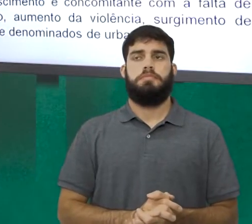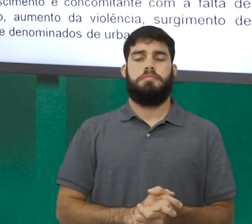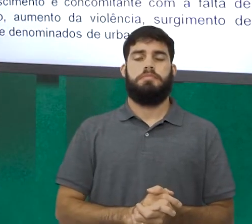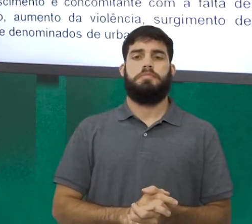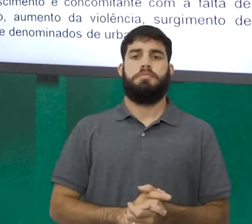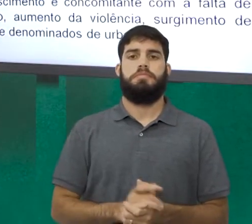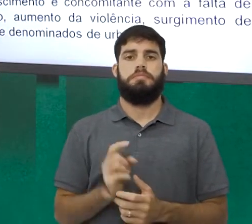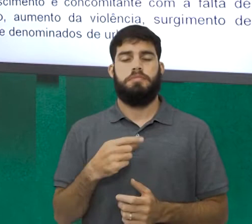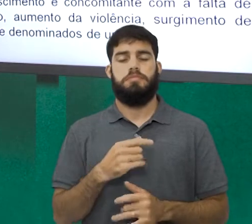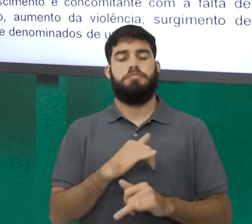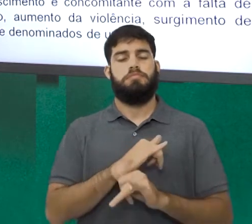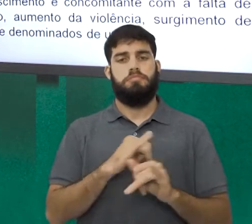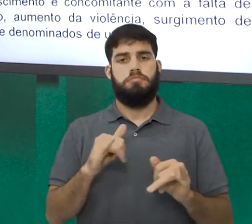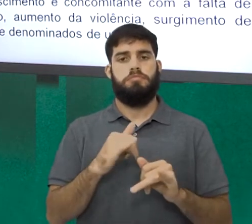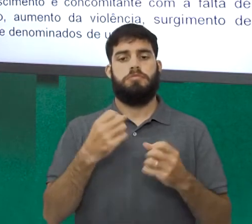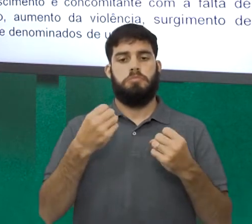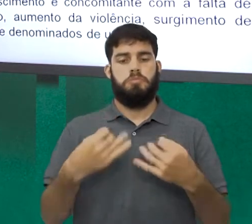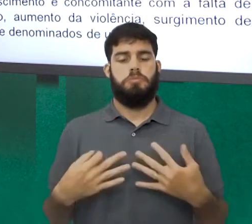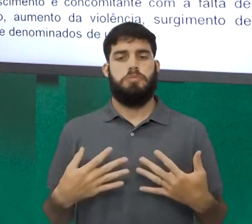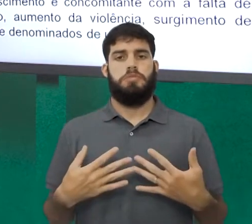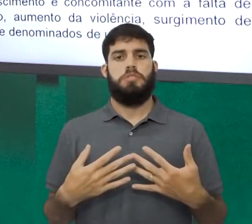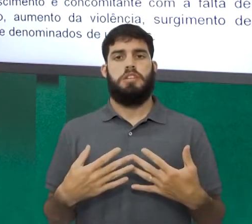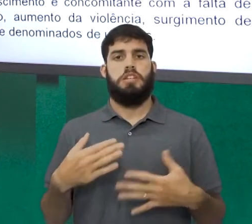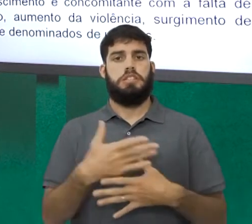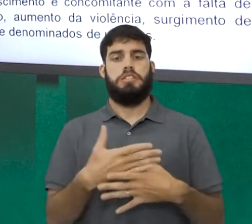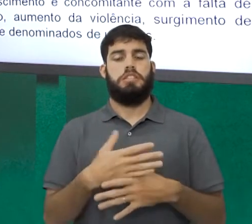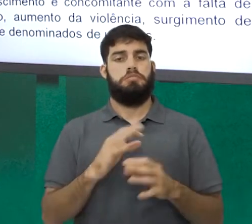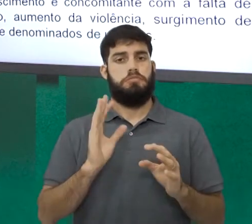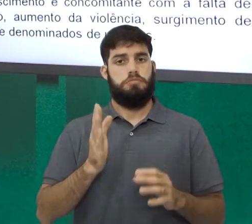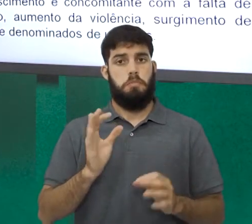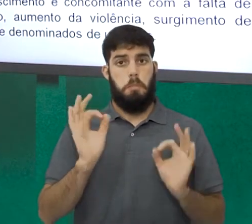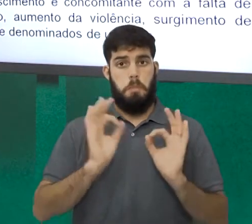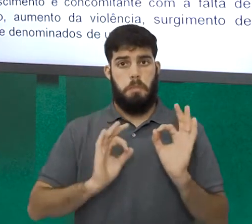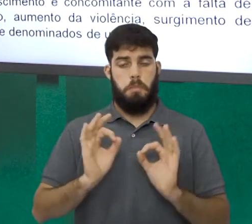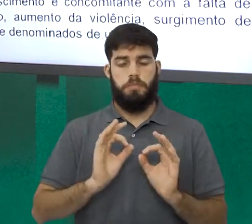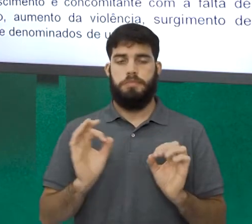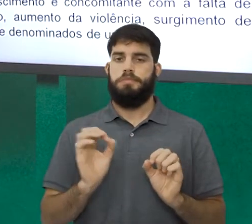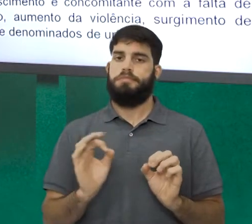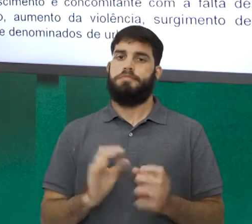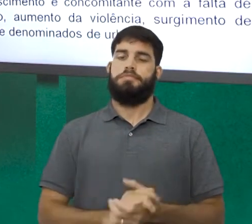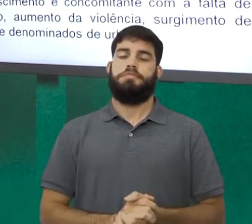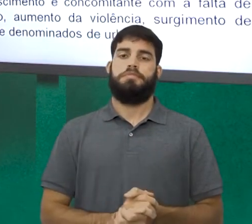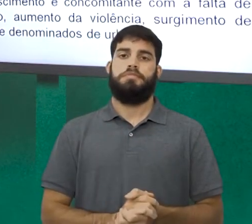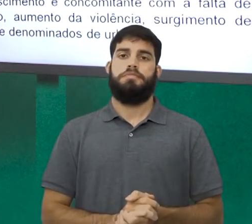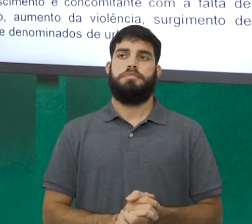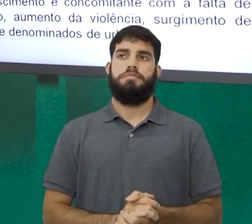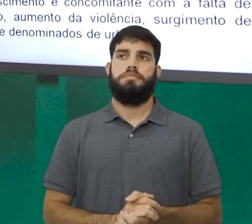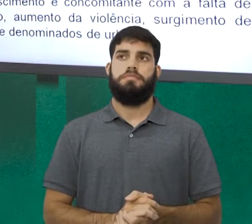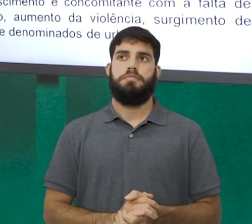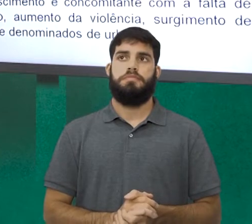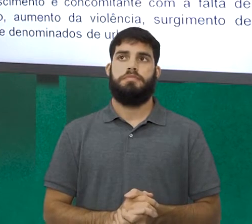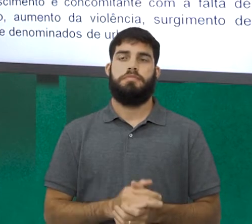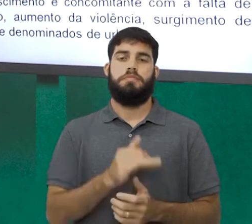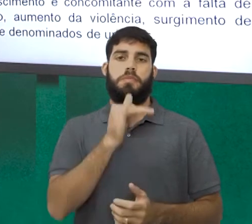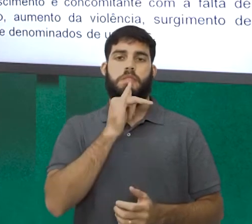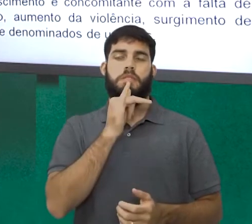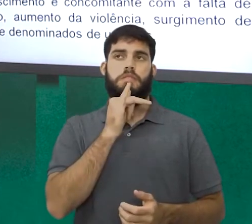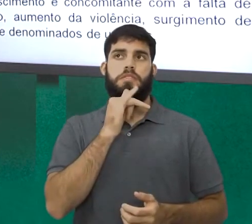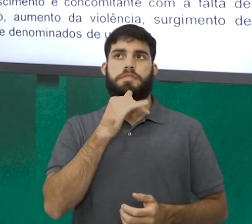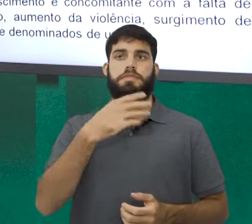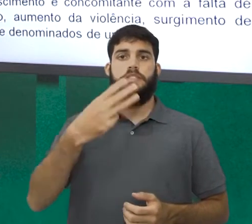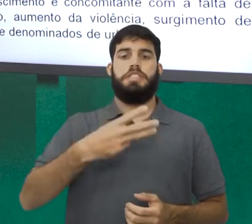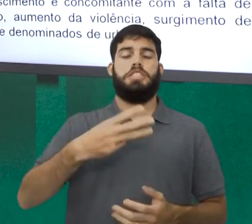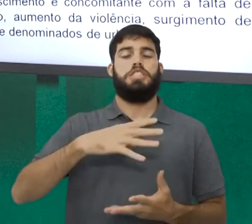afirmamos, a cidade não estava preparada para receber tanta gente. Um detalhe, nem sempre a expressão terceiro